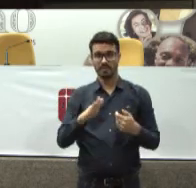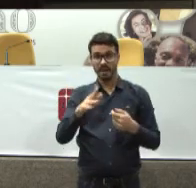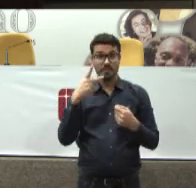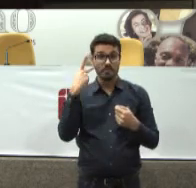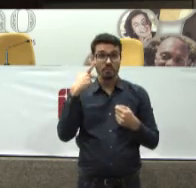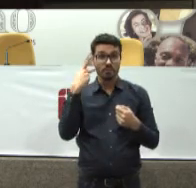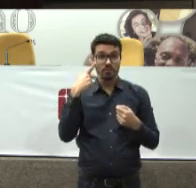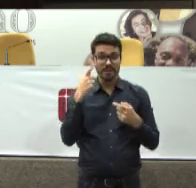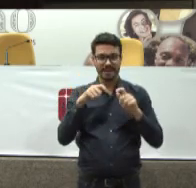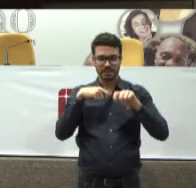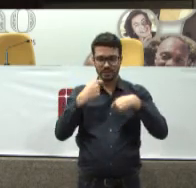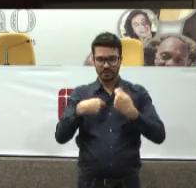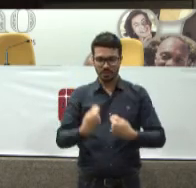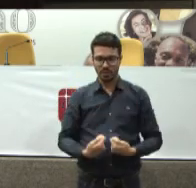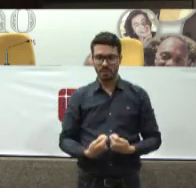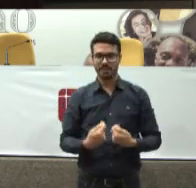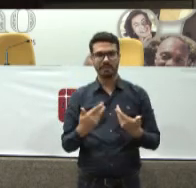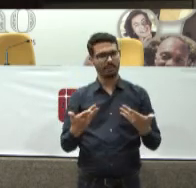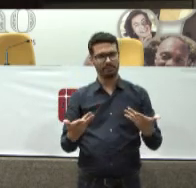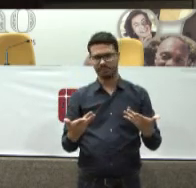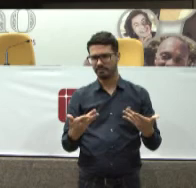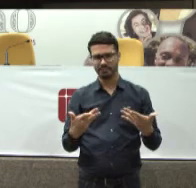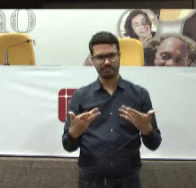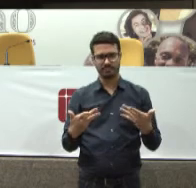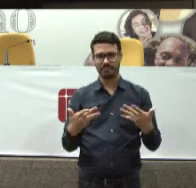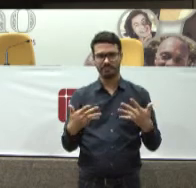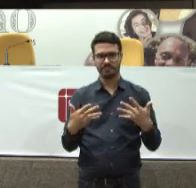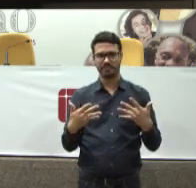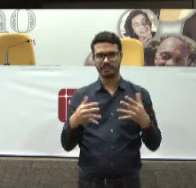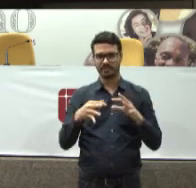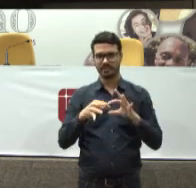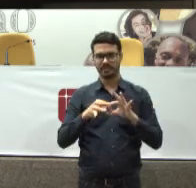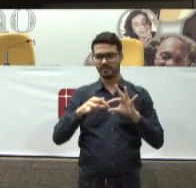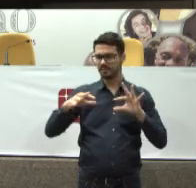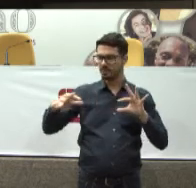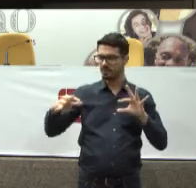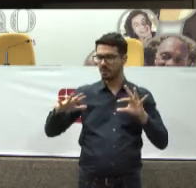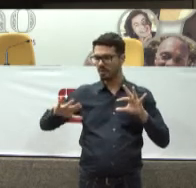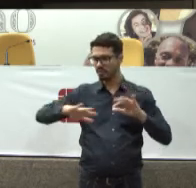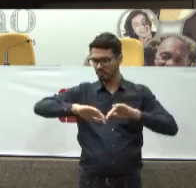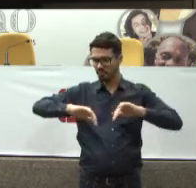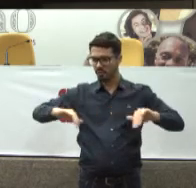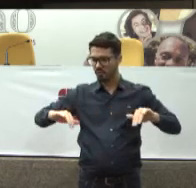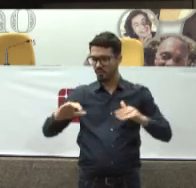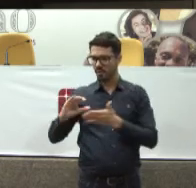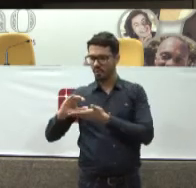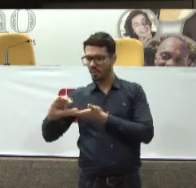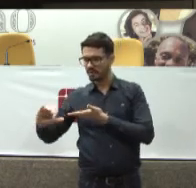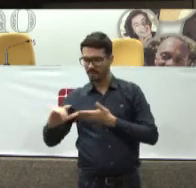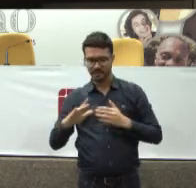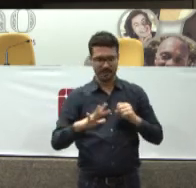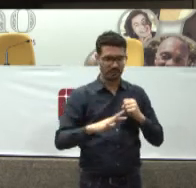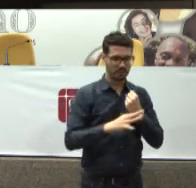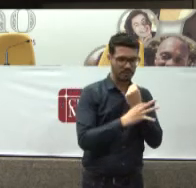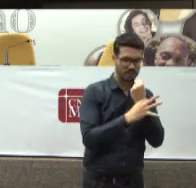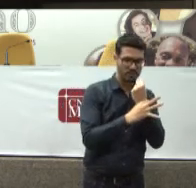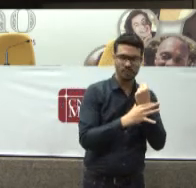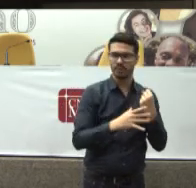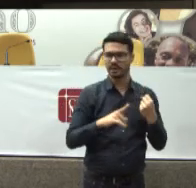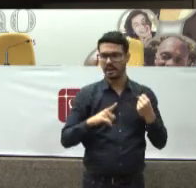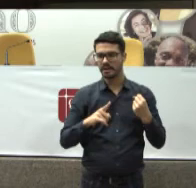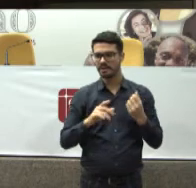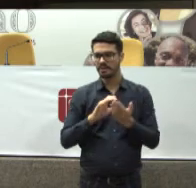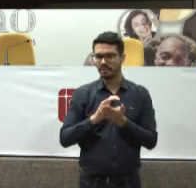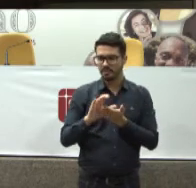política econômica Está baqueada A gente desvinculou Desde o início O orçamento da seguridade O investimento